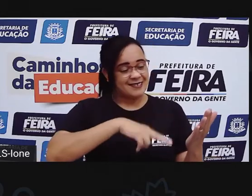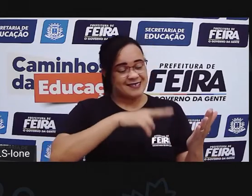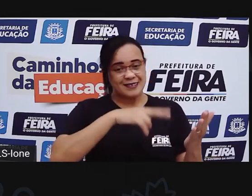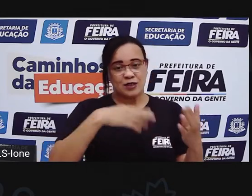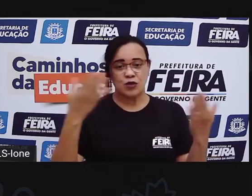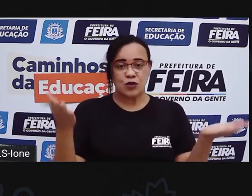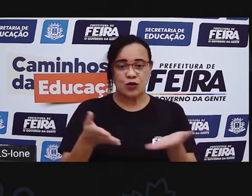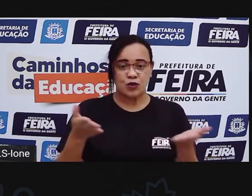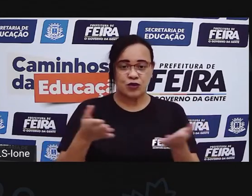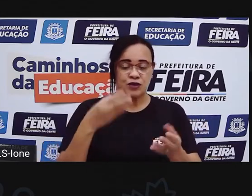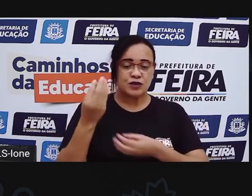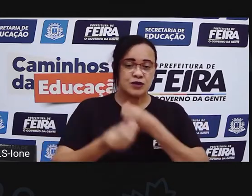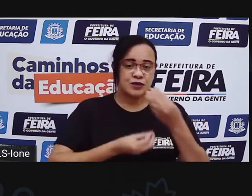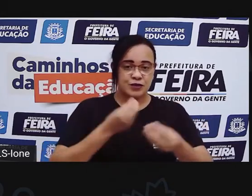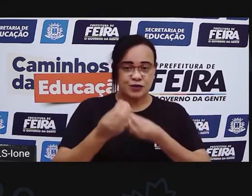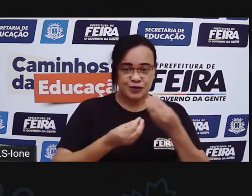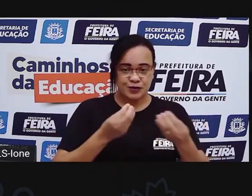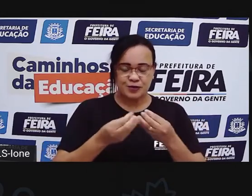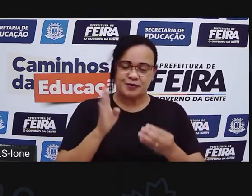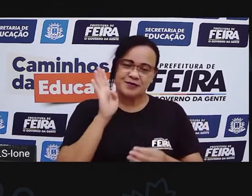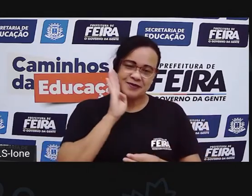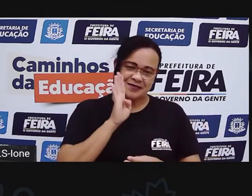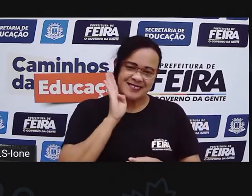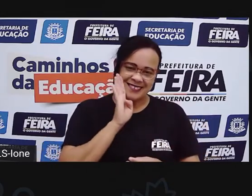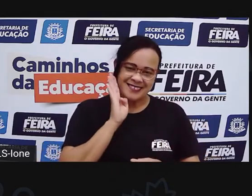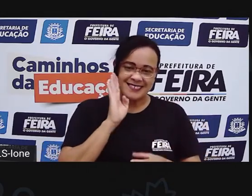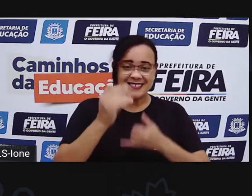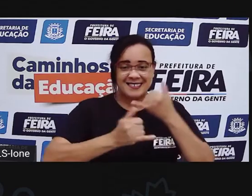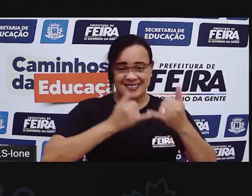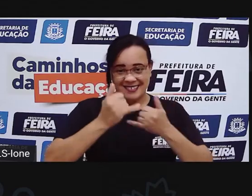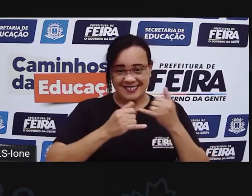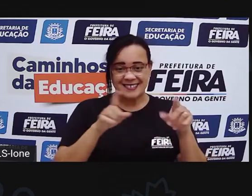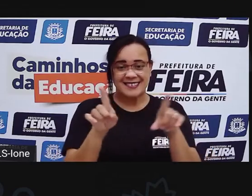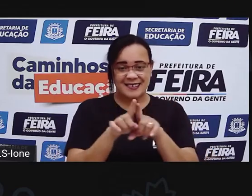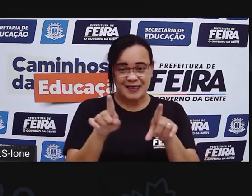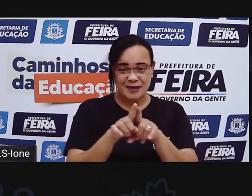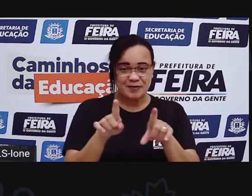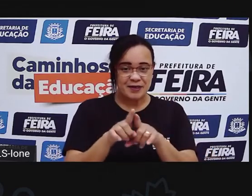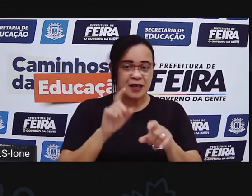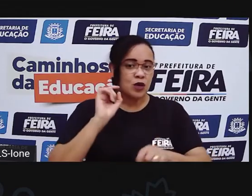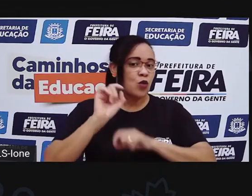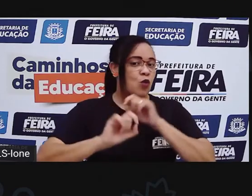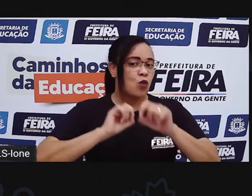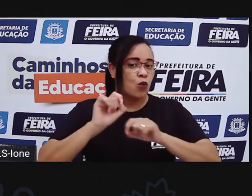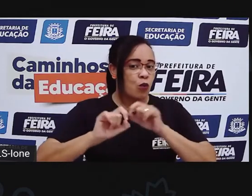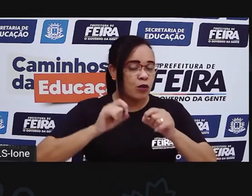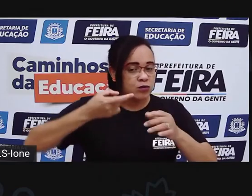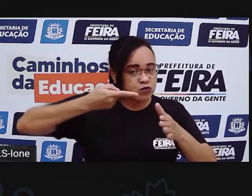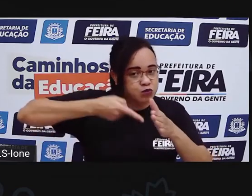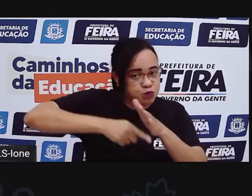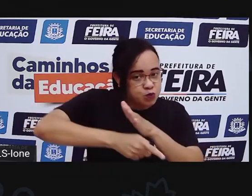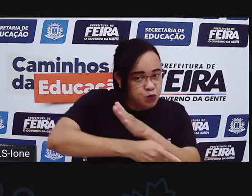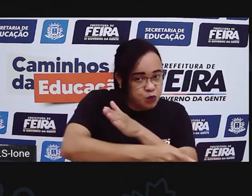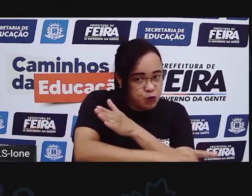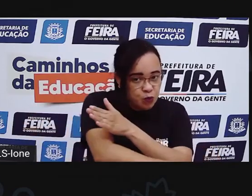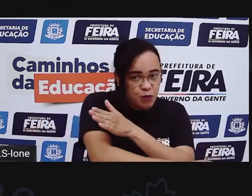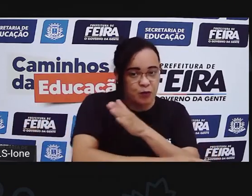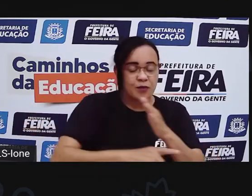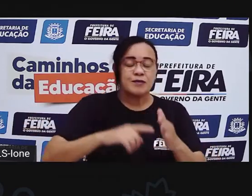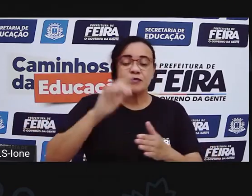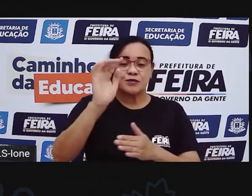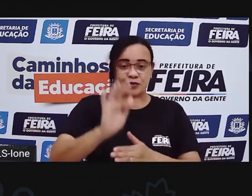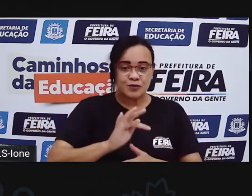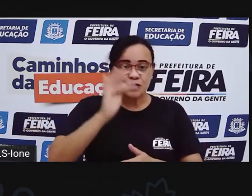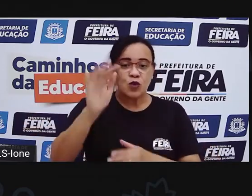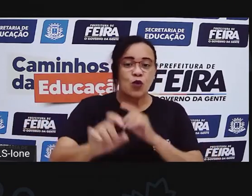além de ser uma leitura que a gente vai se divertir com ela, também é uma leitura que a gente vai explorar um pouquinho mais, lá na frente,